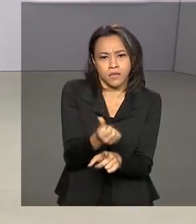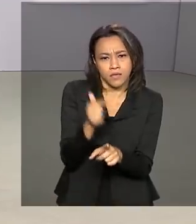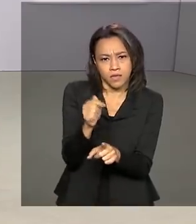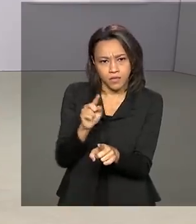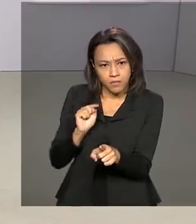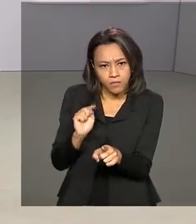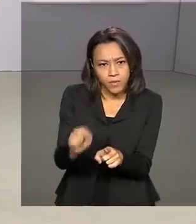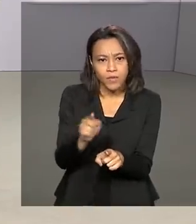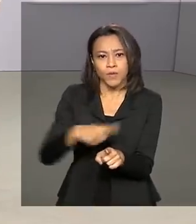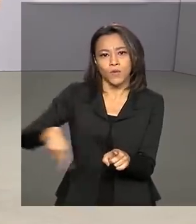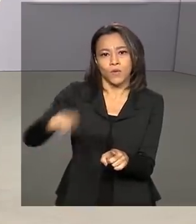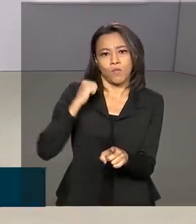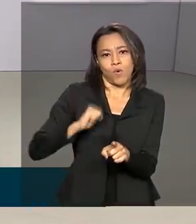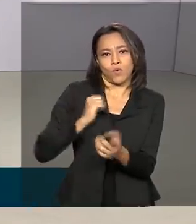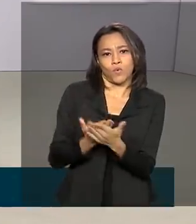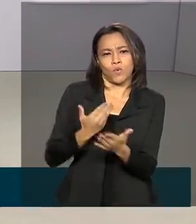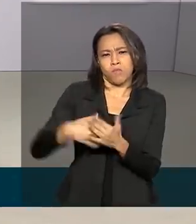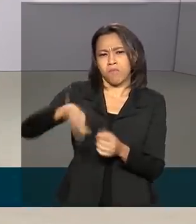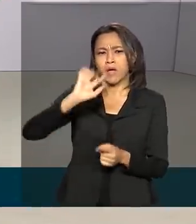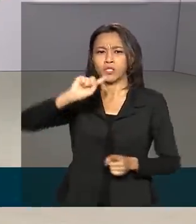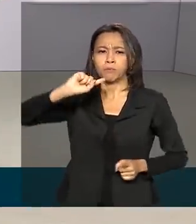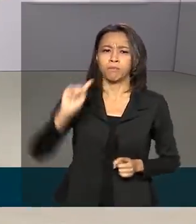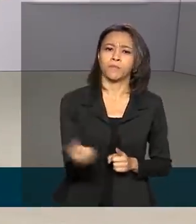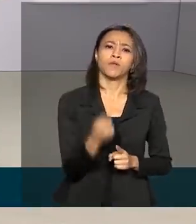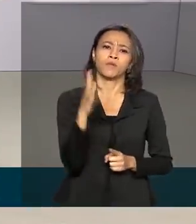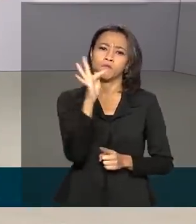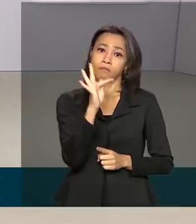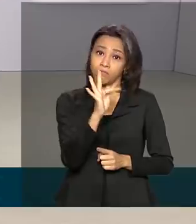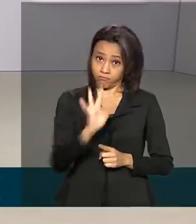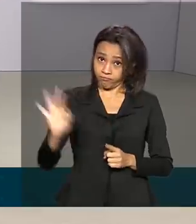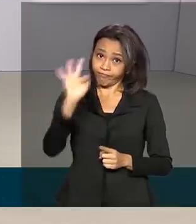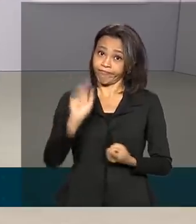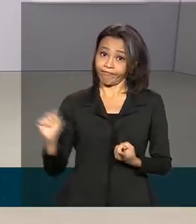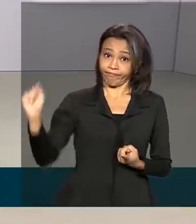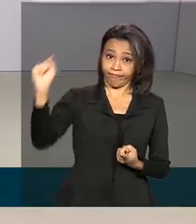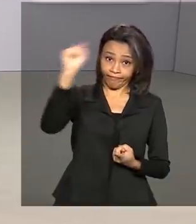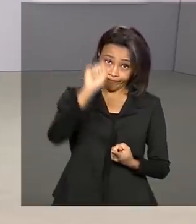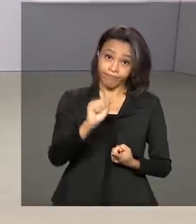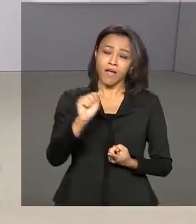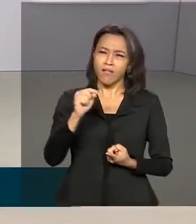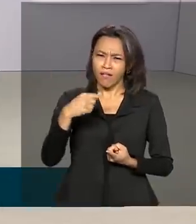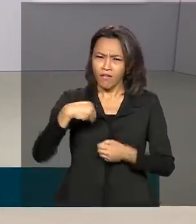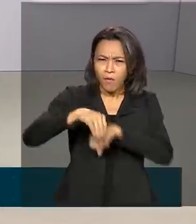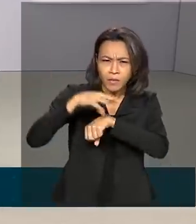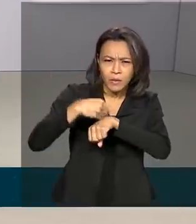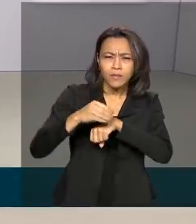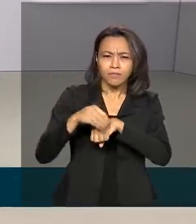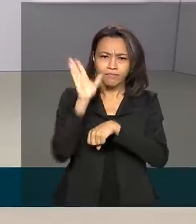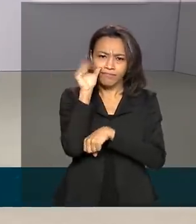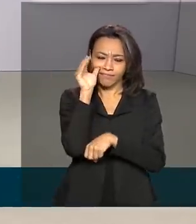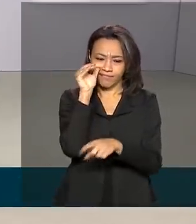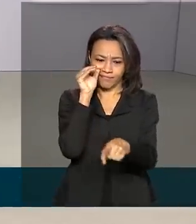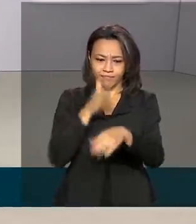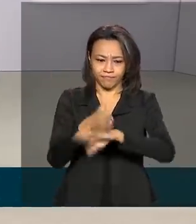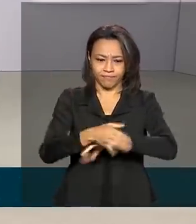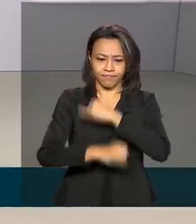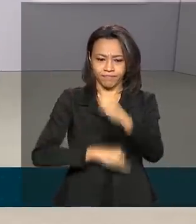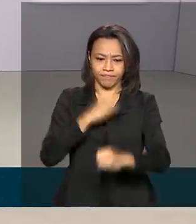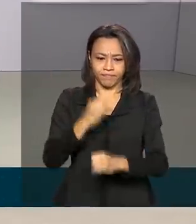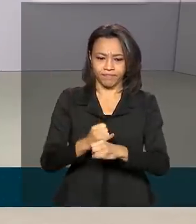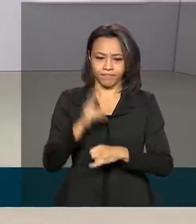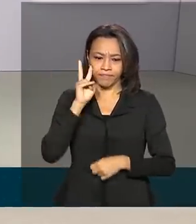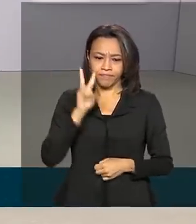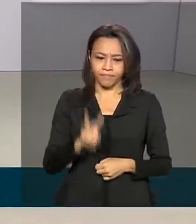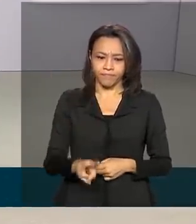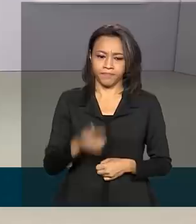em mais de mil instituições particulares de ensino superior. Para todas as informações basta acessar a página do ProUni em